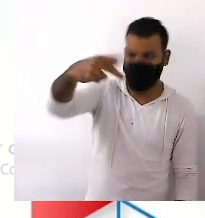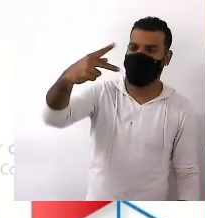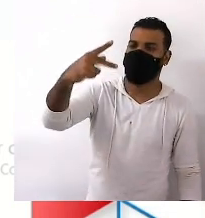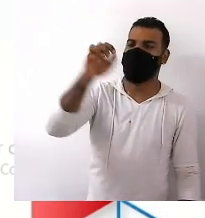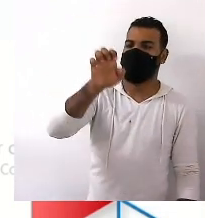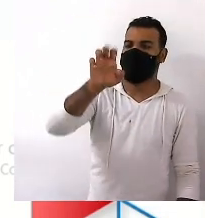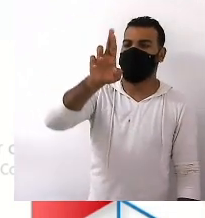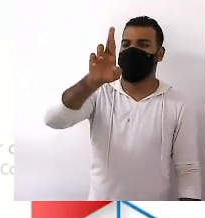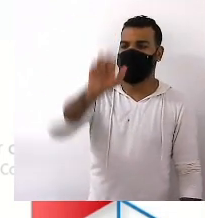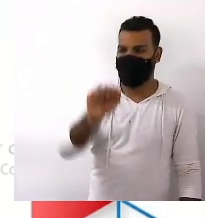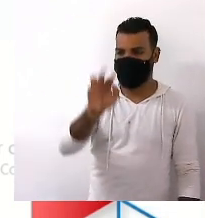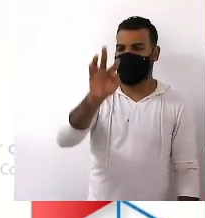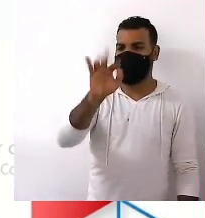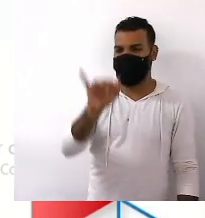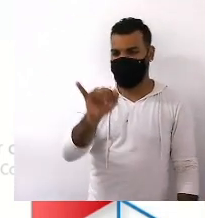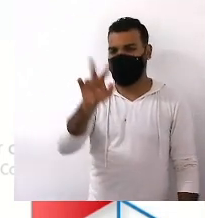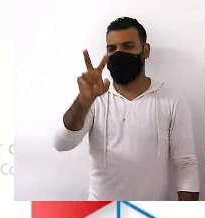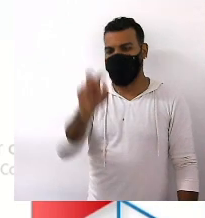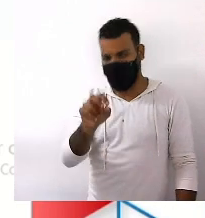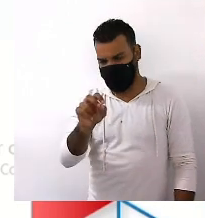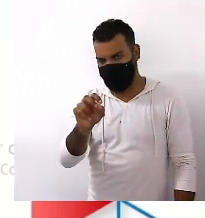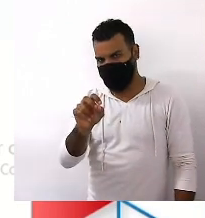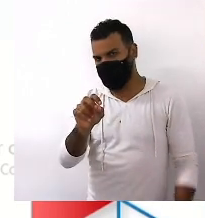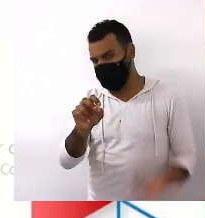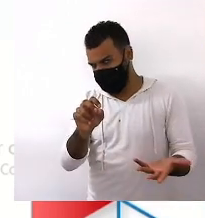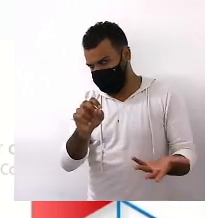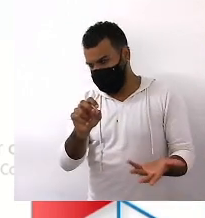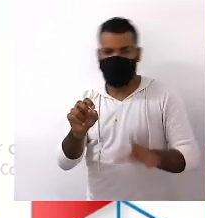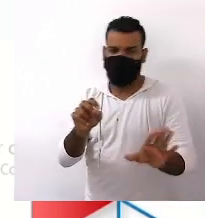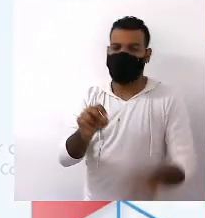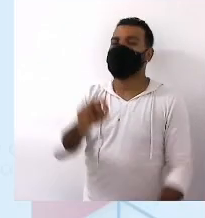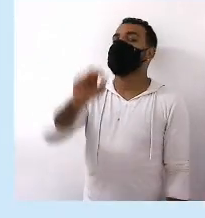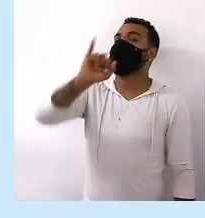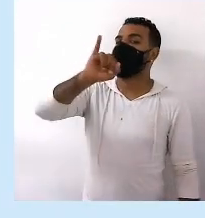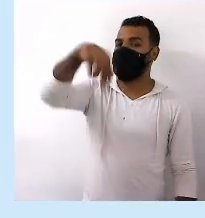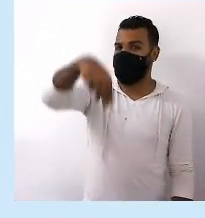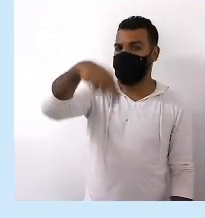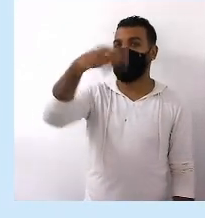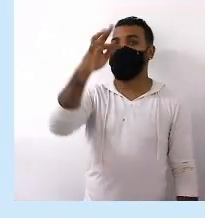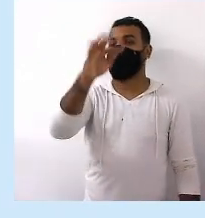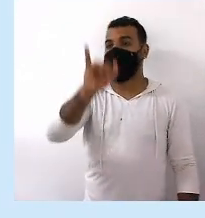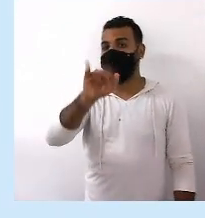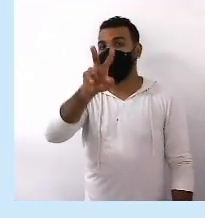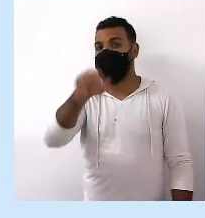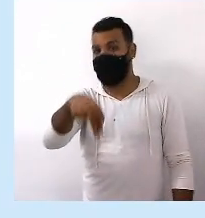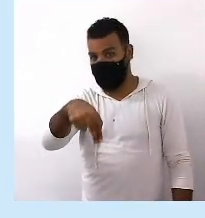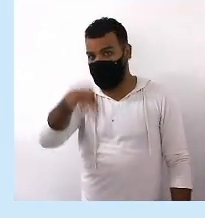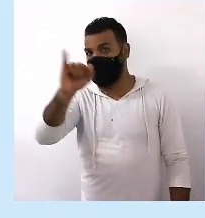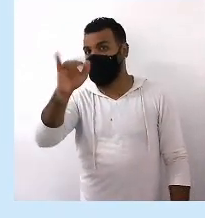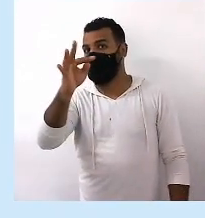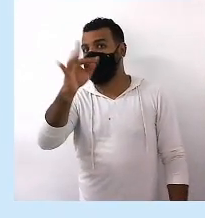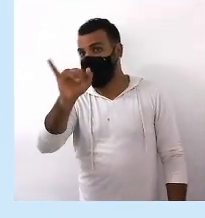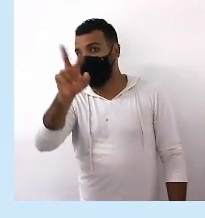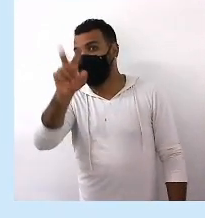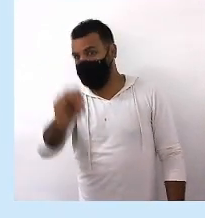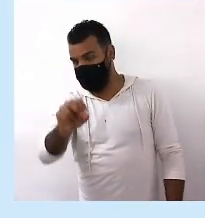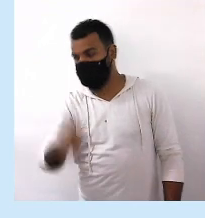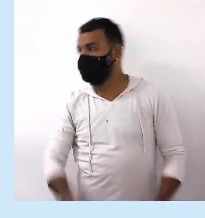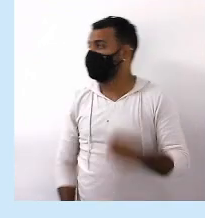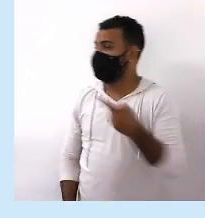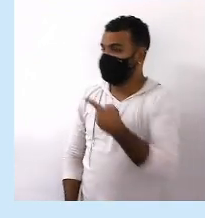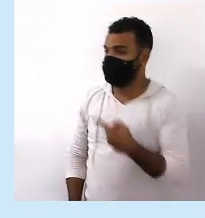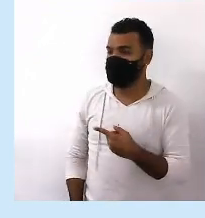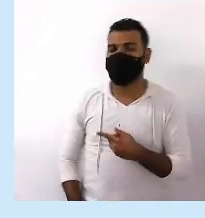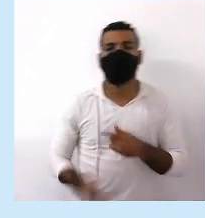infinitivo Eles não estão conjugados Em tempo Em pessoa Eles estão apenas Em seu formato Mais primitivo